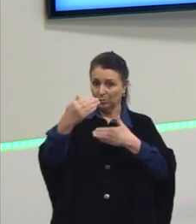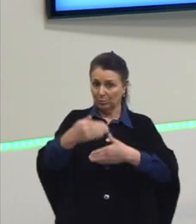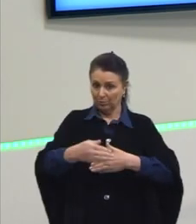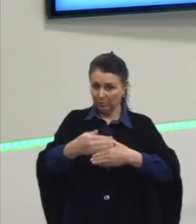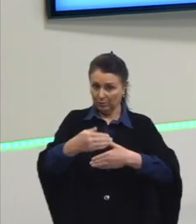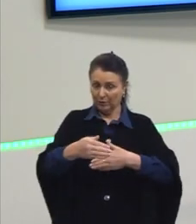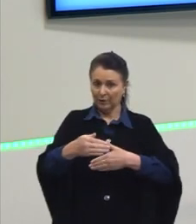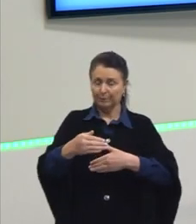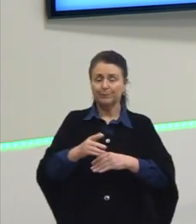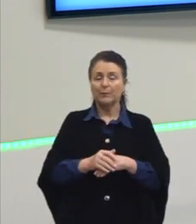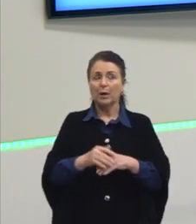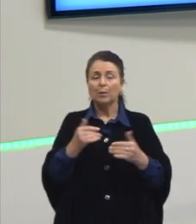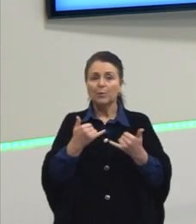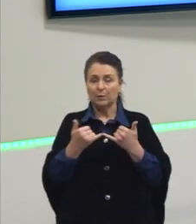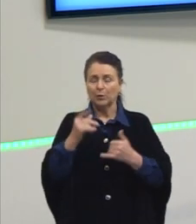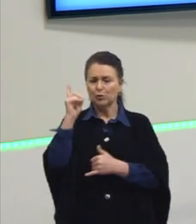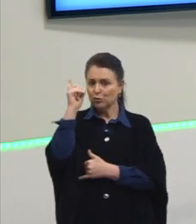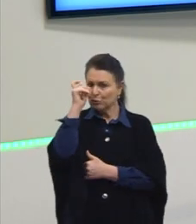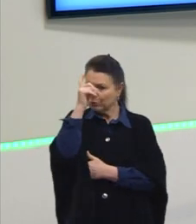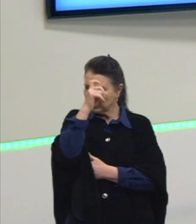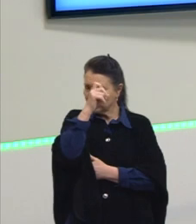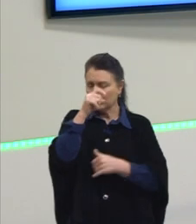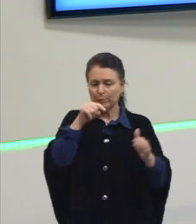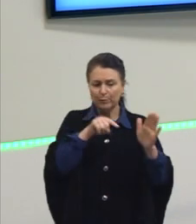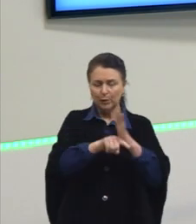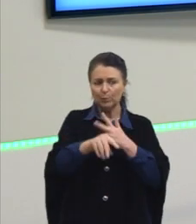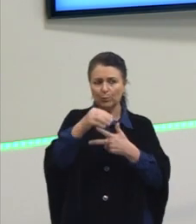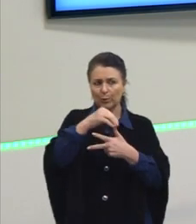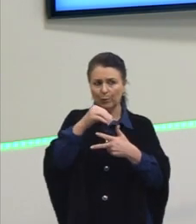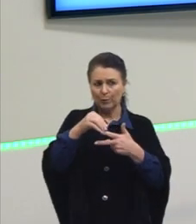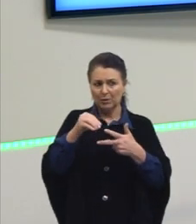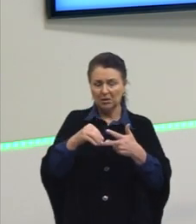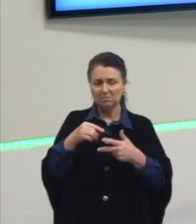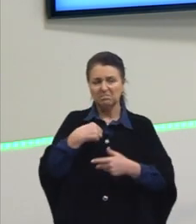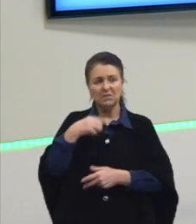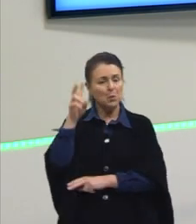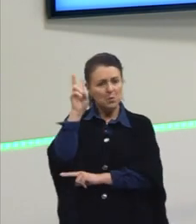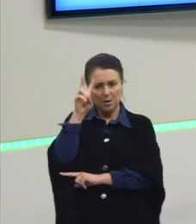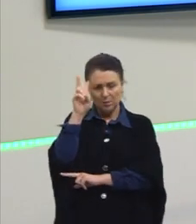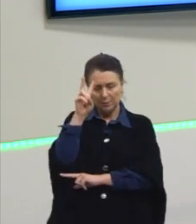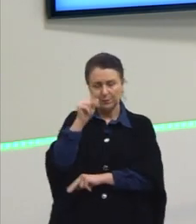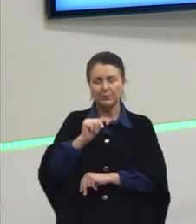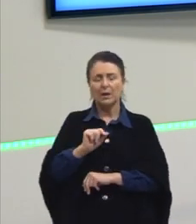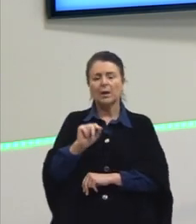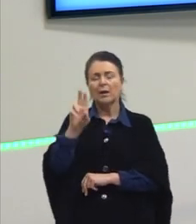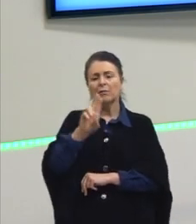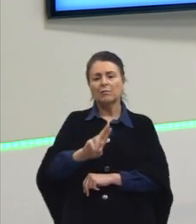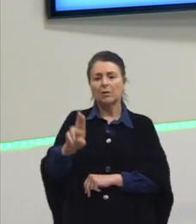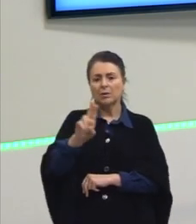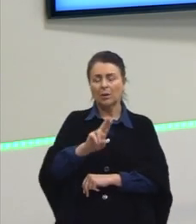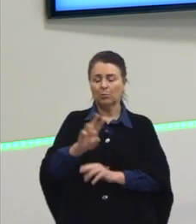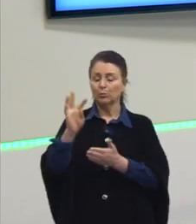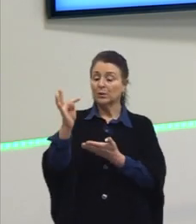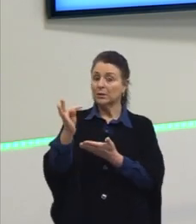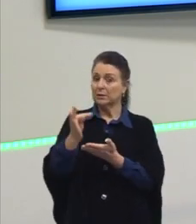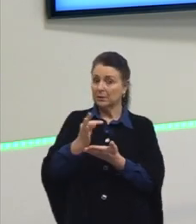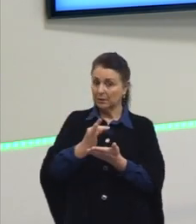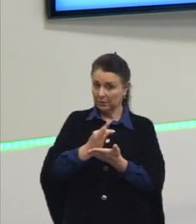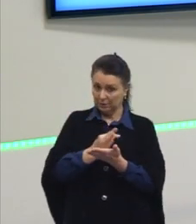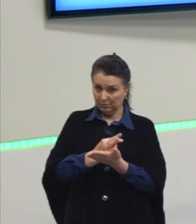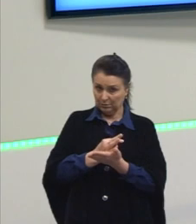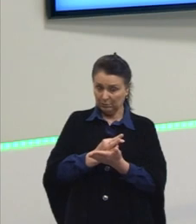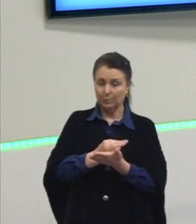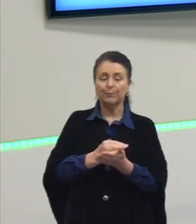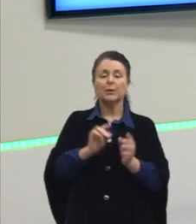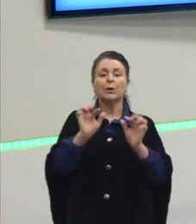dificilmente uma questão do Enem, eu não me lembro de nenhum caso, vai pegar, vai botar um texto, vai botar